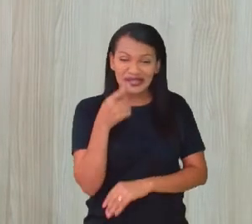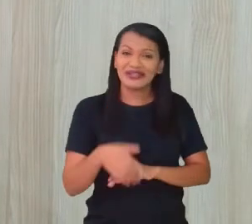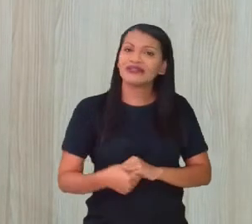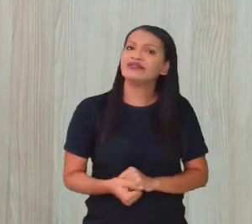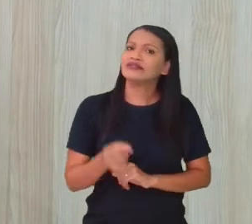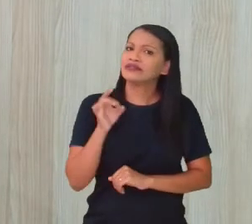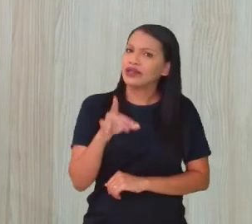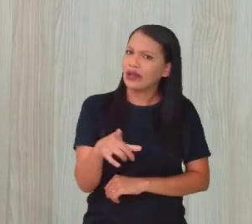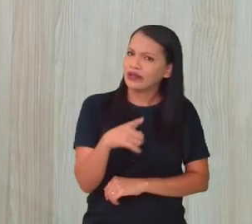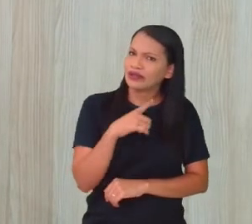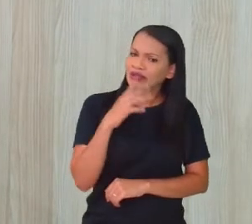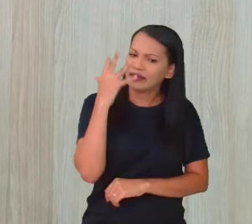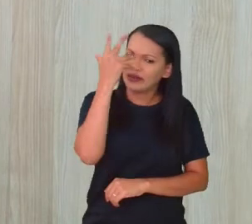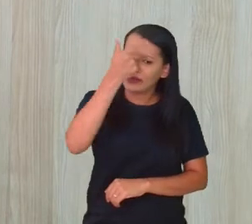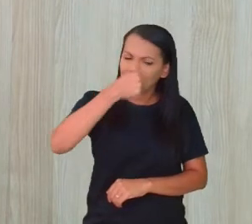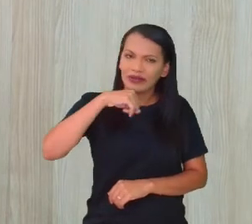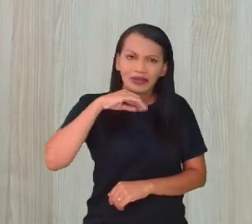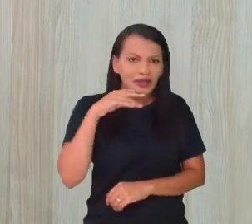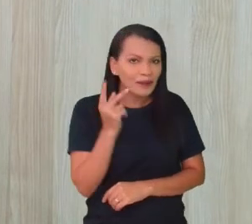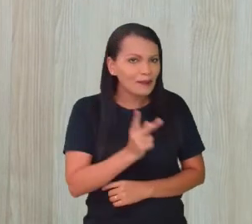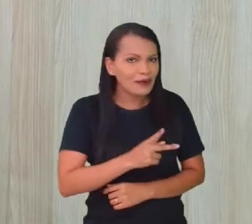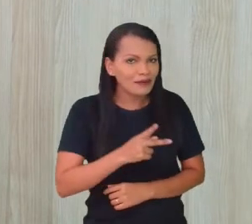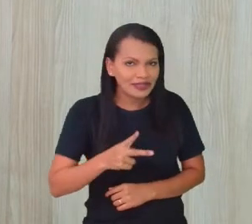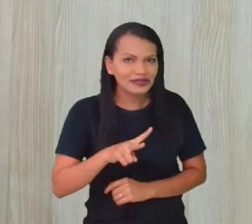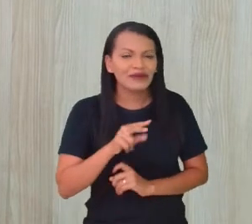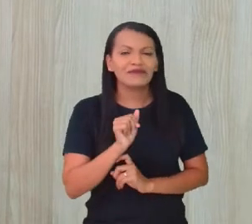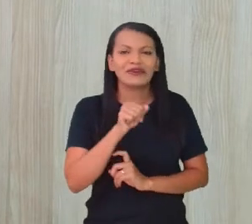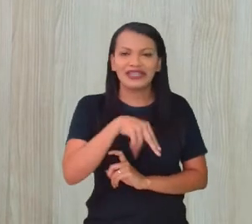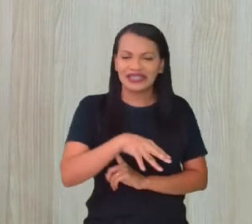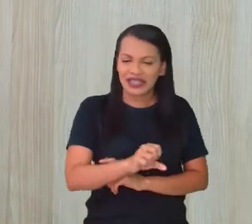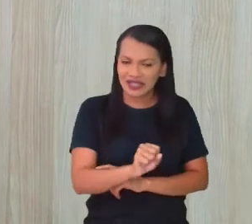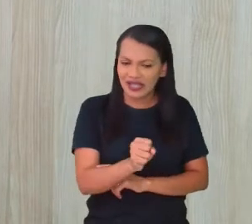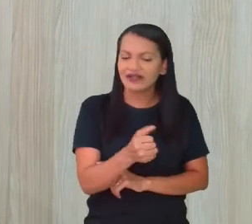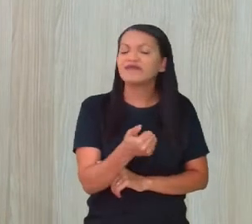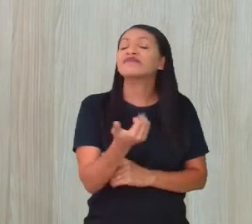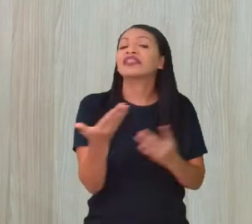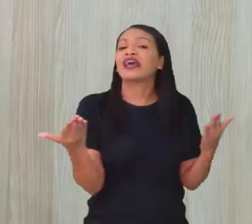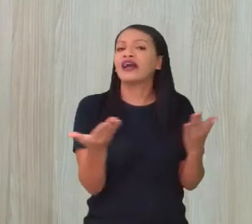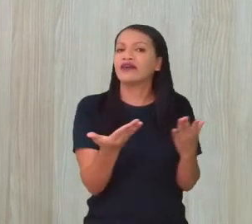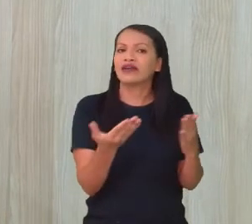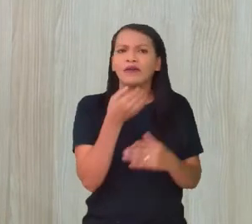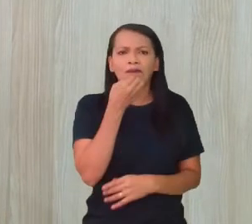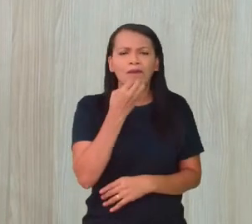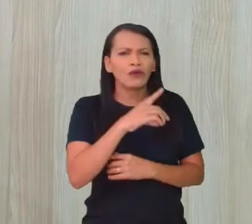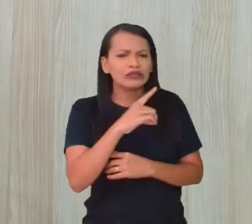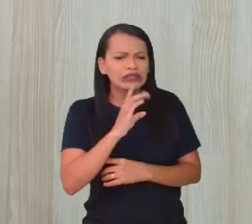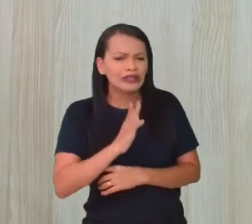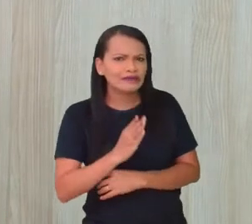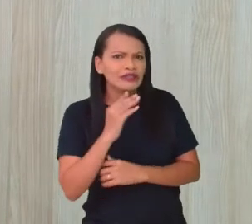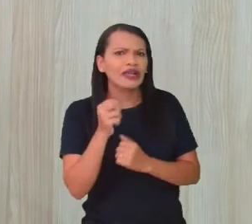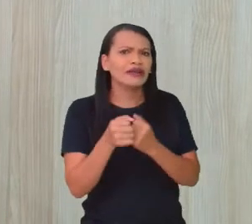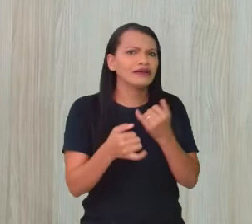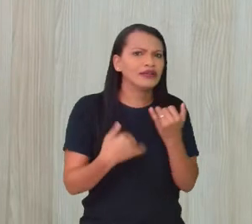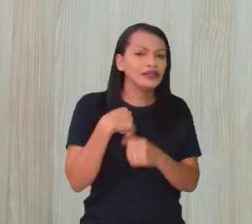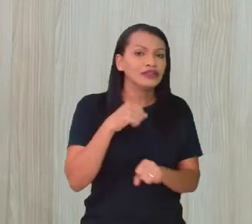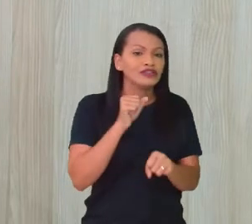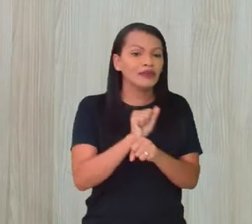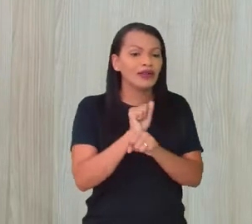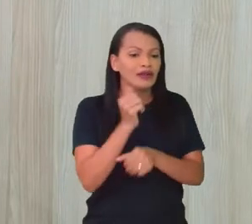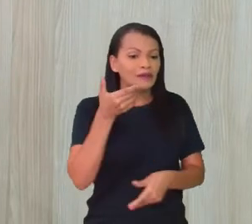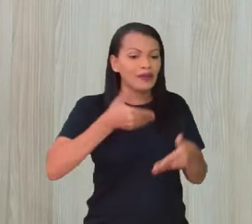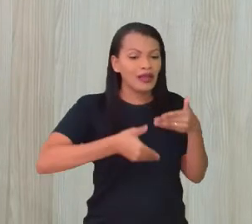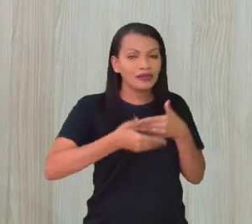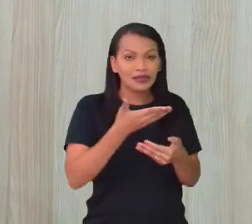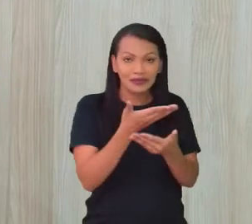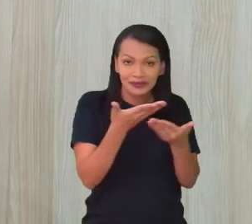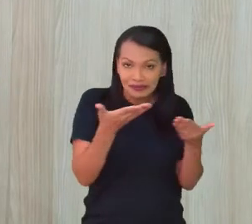Só vai ter Rostinho Lindo e a professora Vanessa agora aqui, né? Já dei meu bom dia no chat e estou aguardando a participação